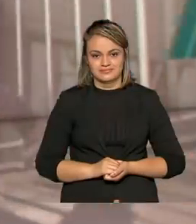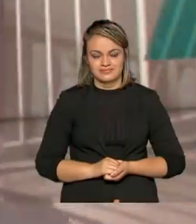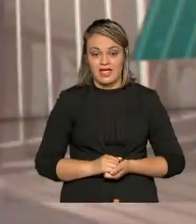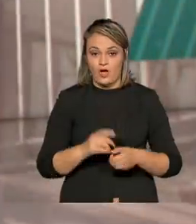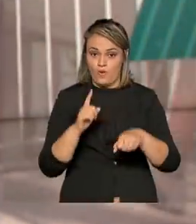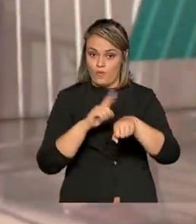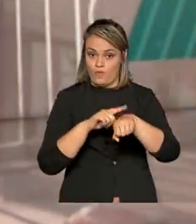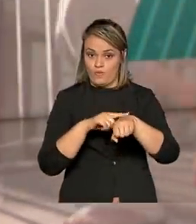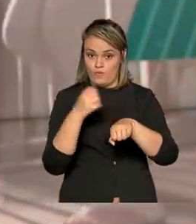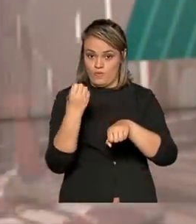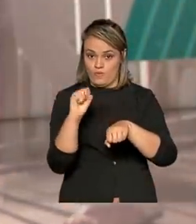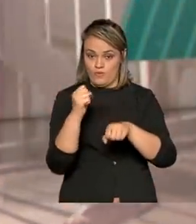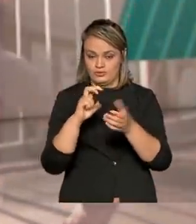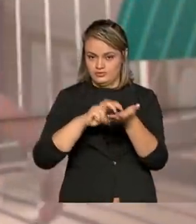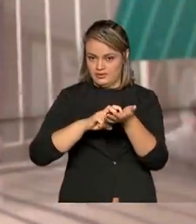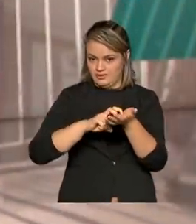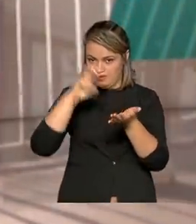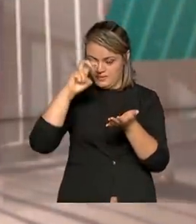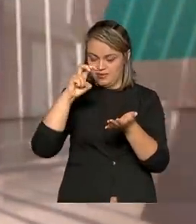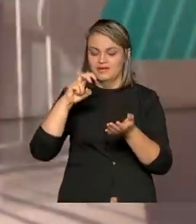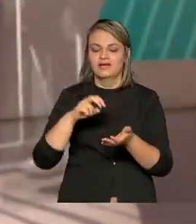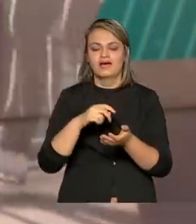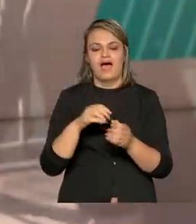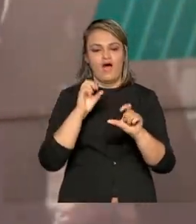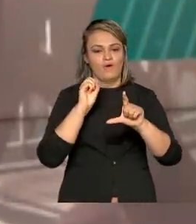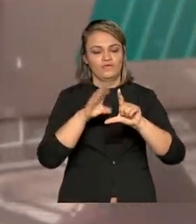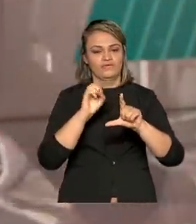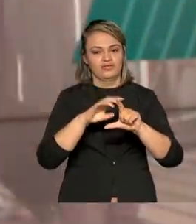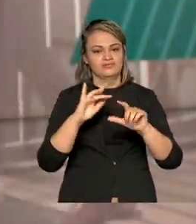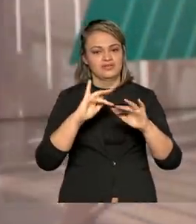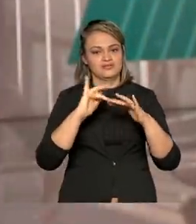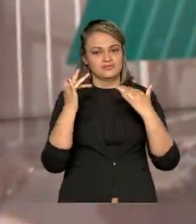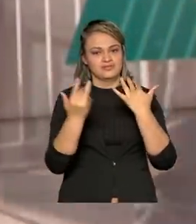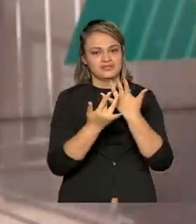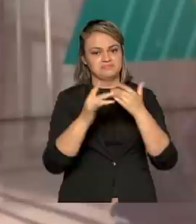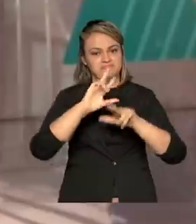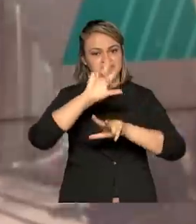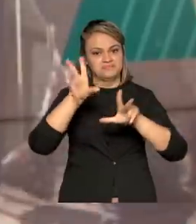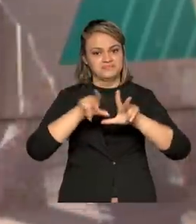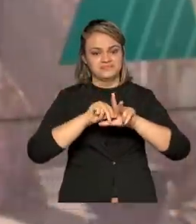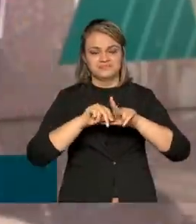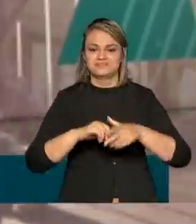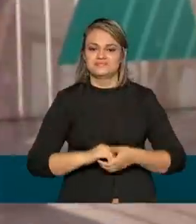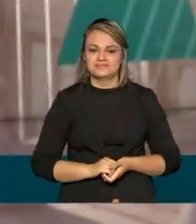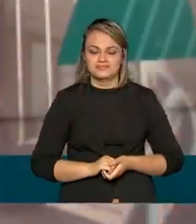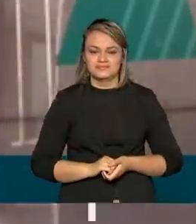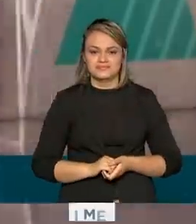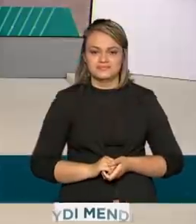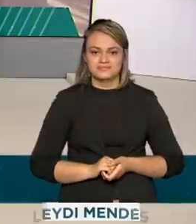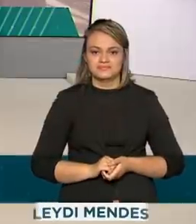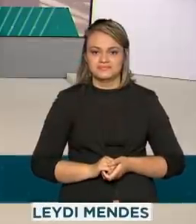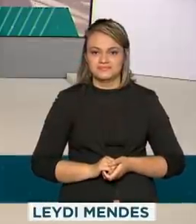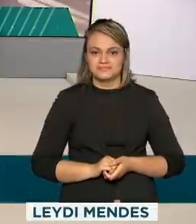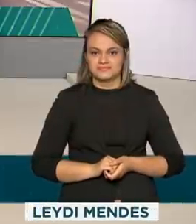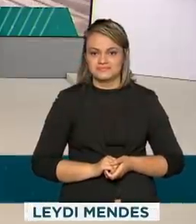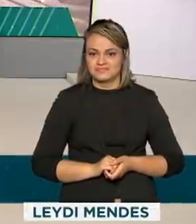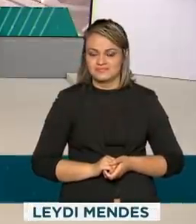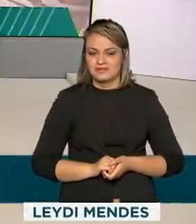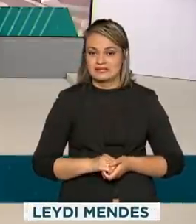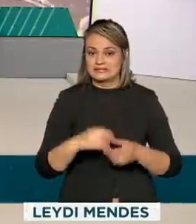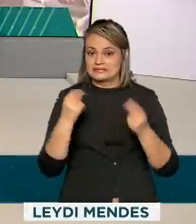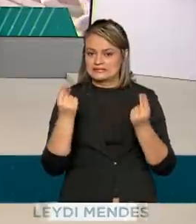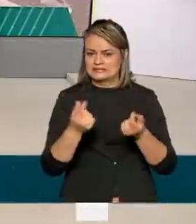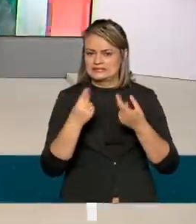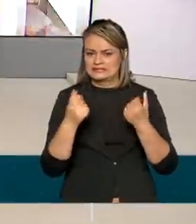Agora, 8 horas da manhã, nós estamos ao vivo também pelas redes sociais da TV Brasil. Depois de